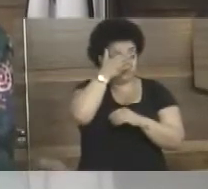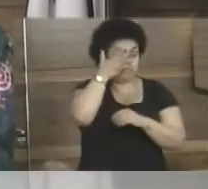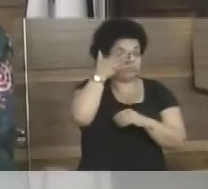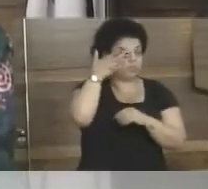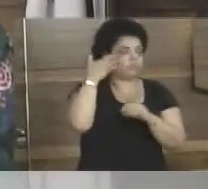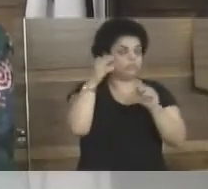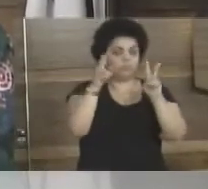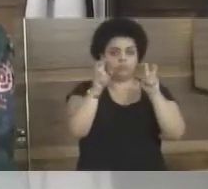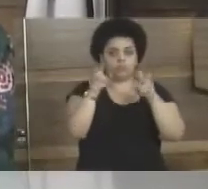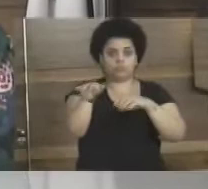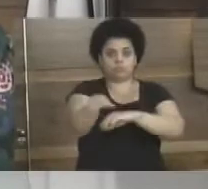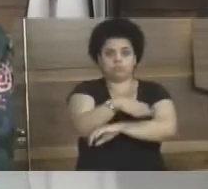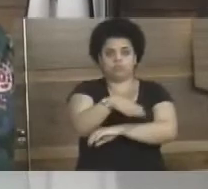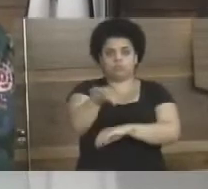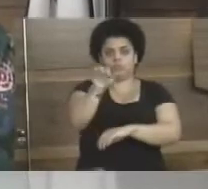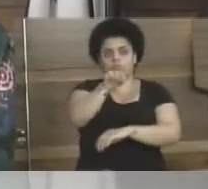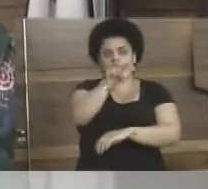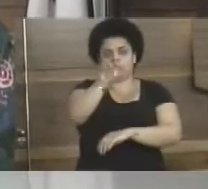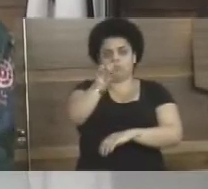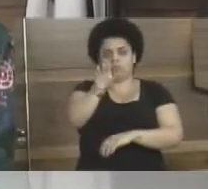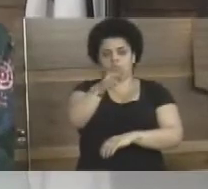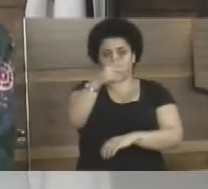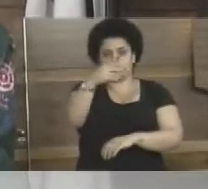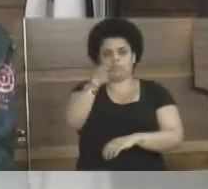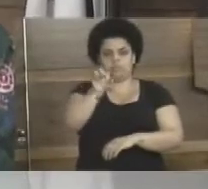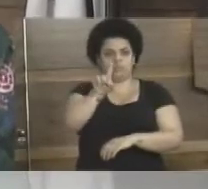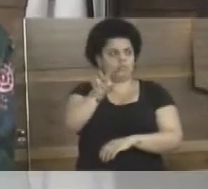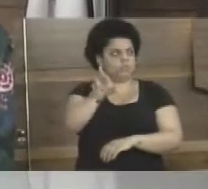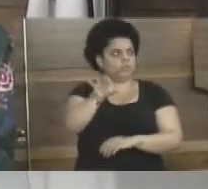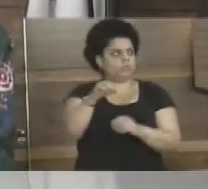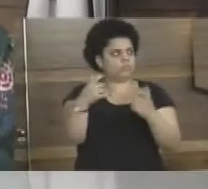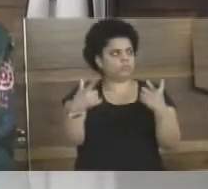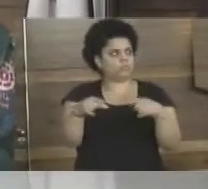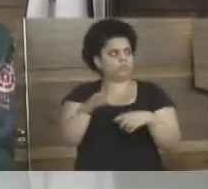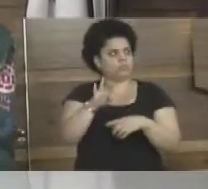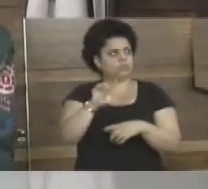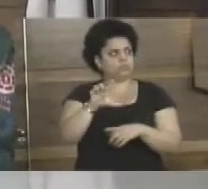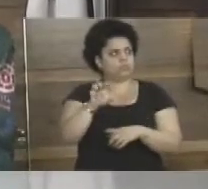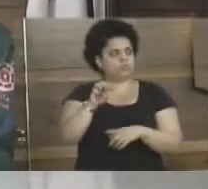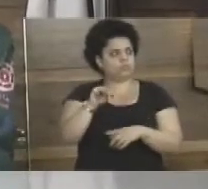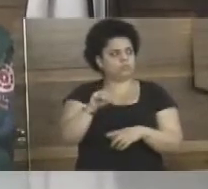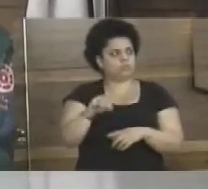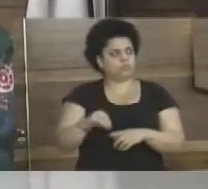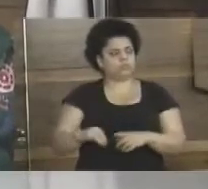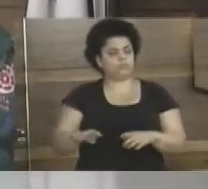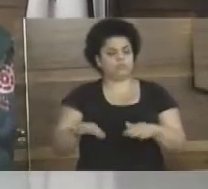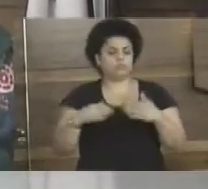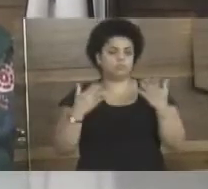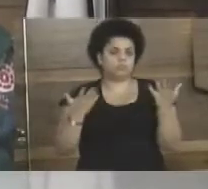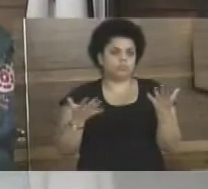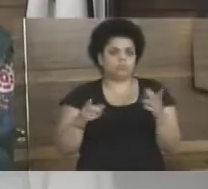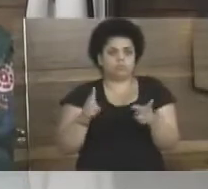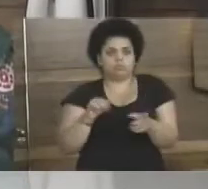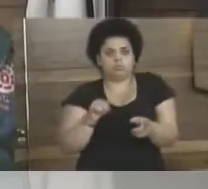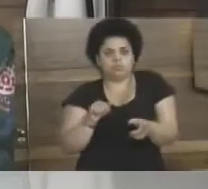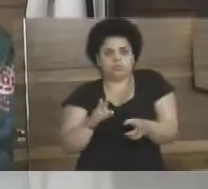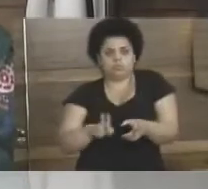localizada na rua São Pedro, no bairro Belém. Também quais as medidas,